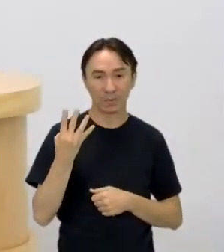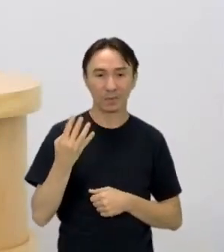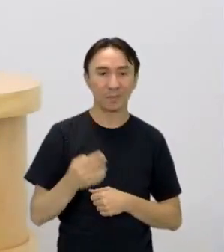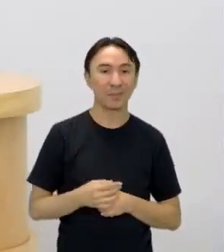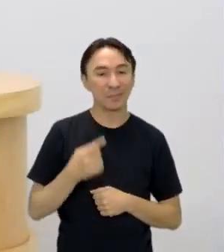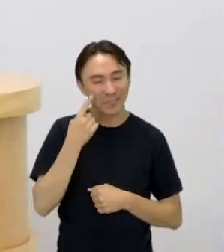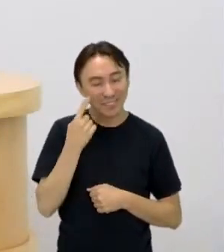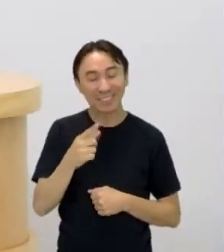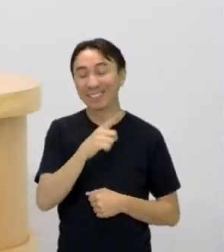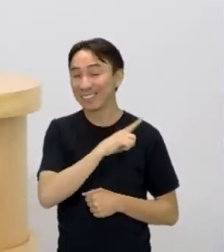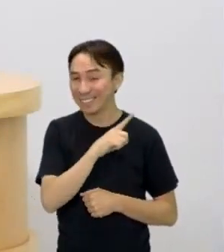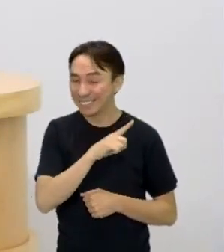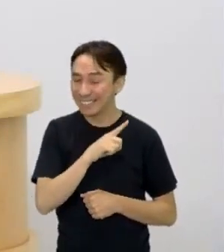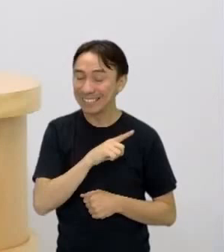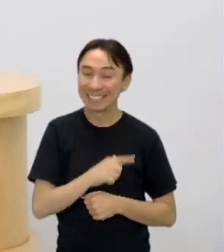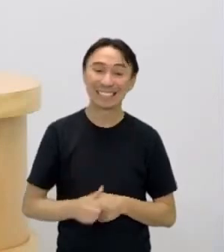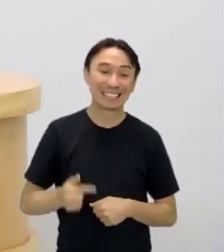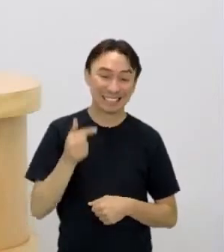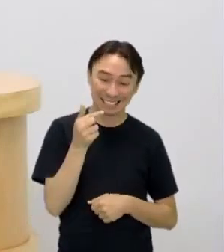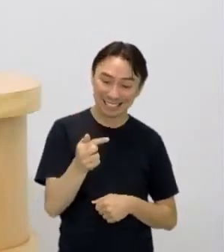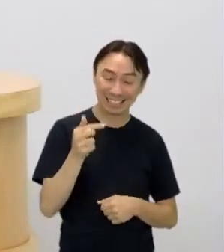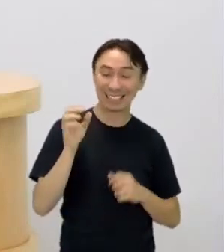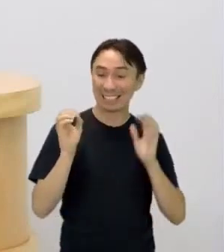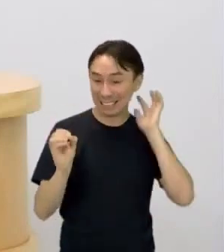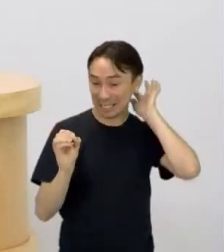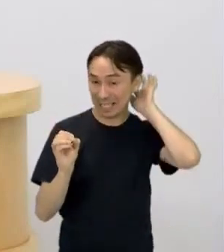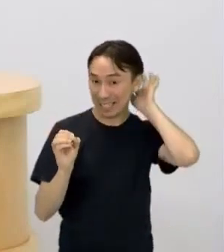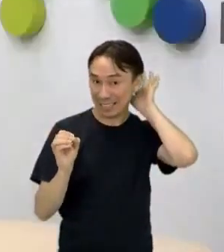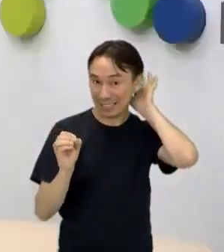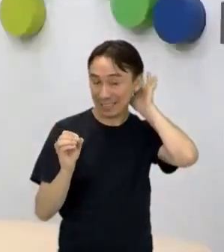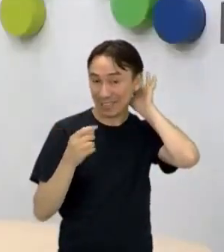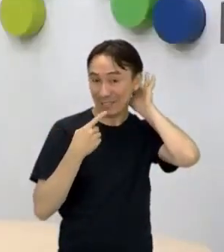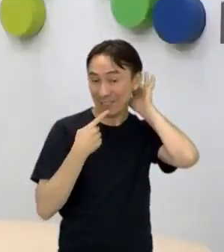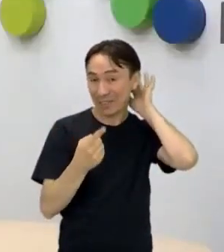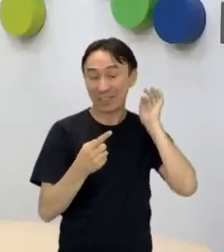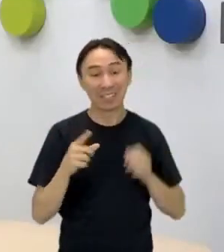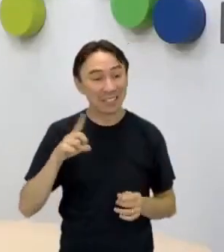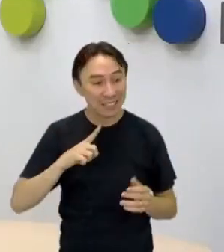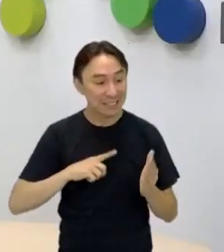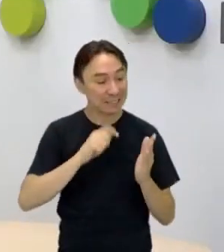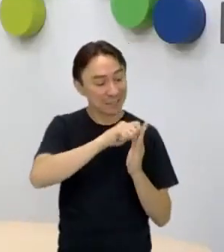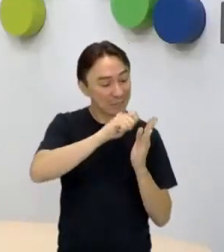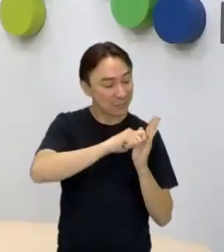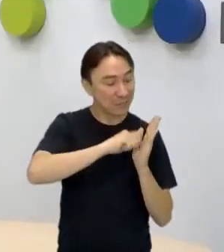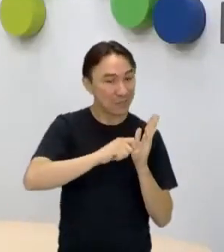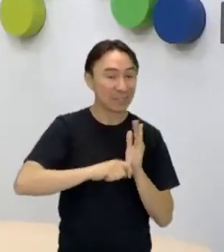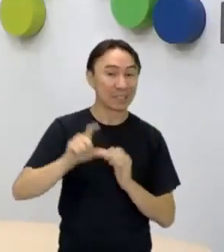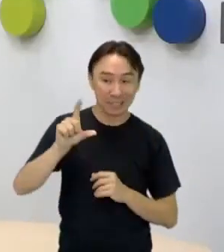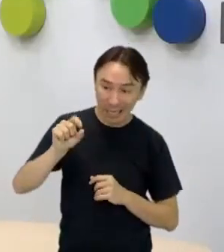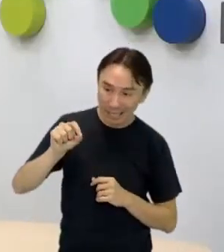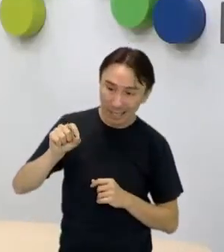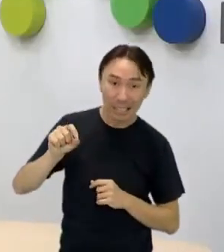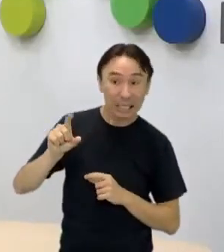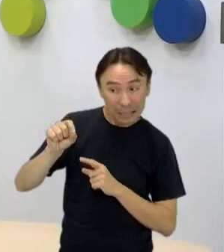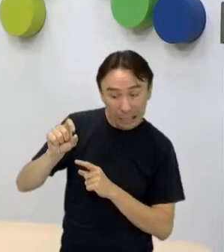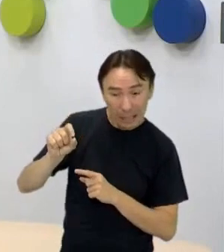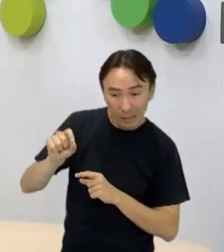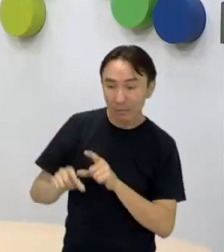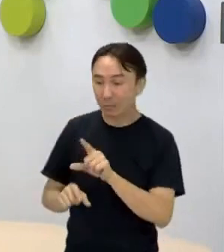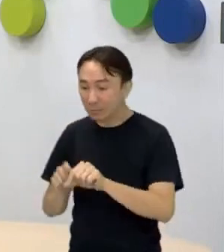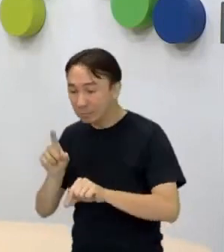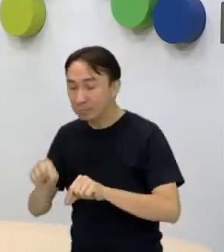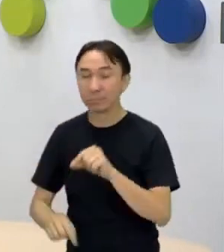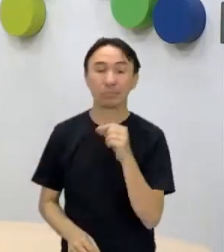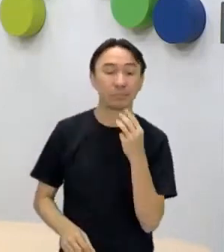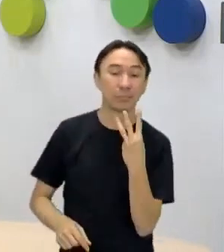70 artigos, e a gente falou que ia escrever só 10, e a gente desses 10 escolheu só 3. Por quê? Porque a ideia é mostrar